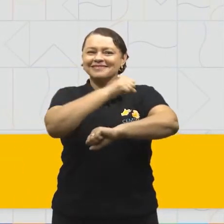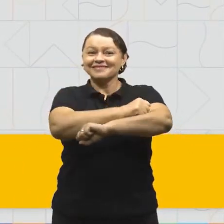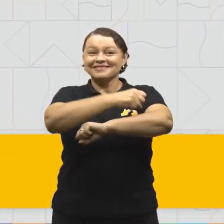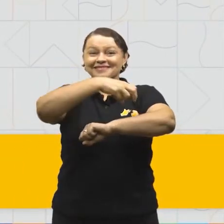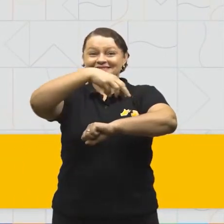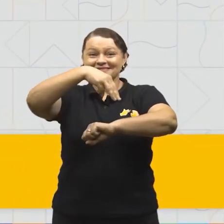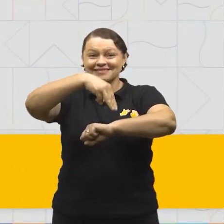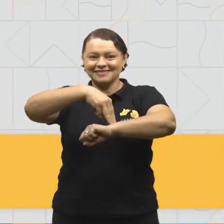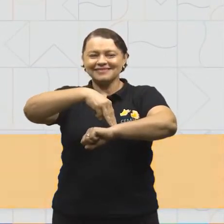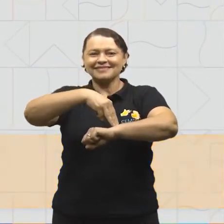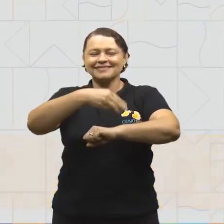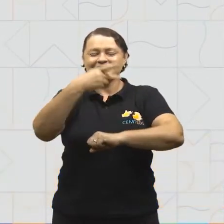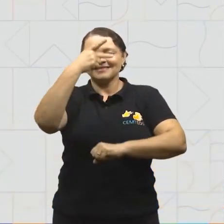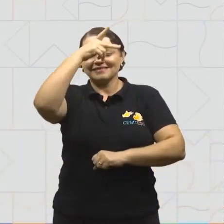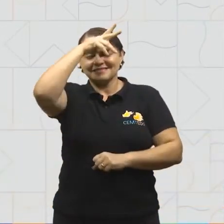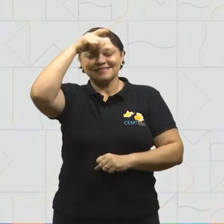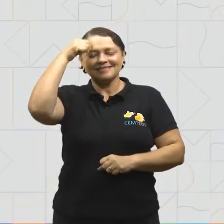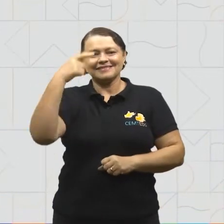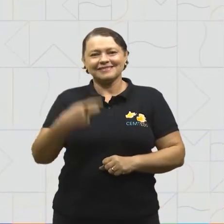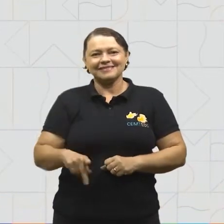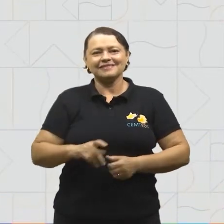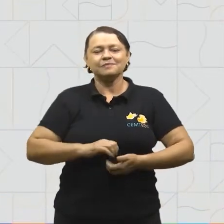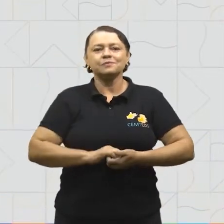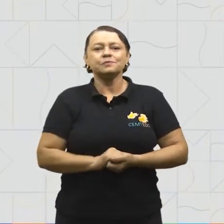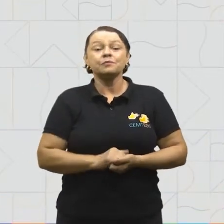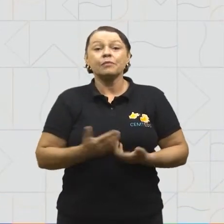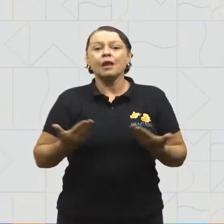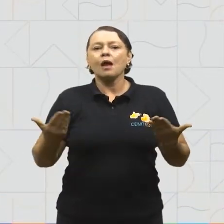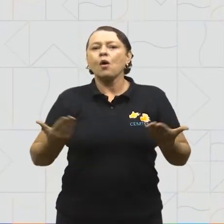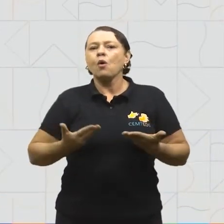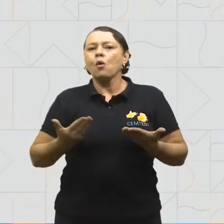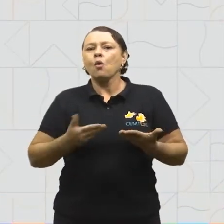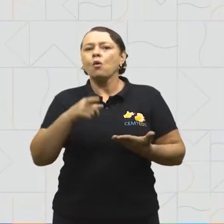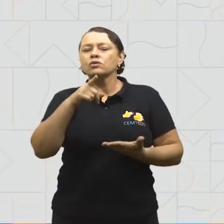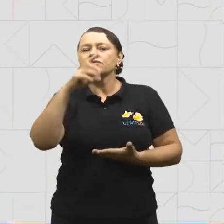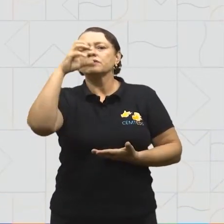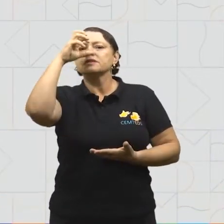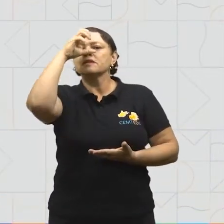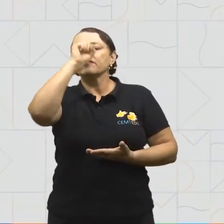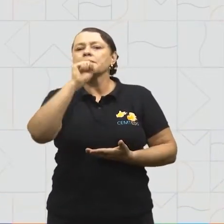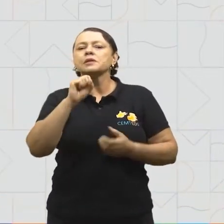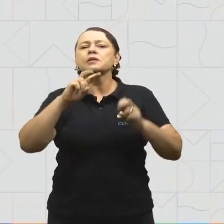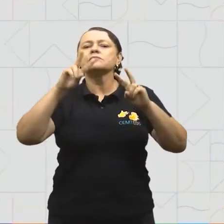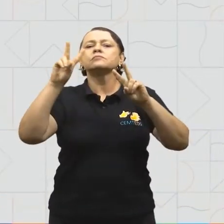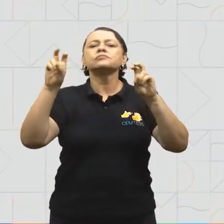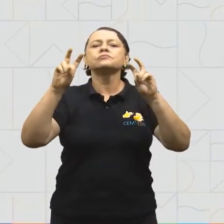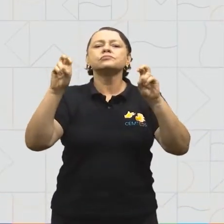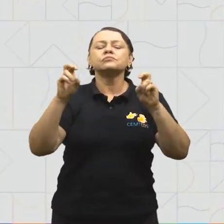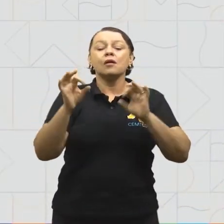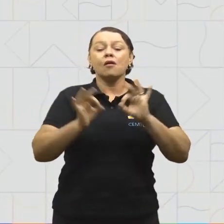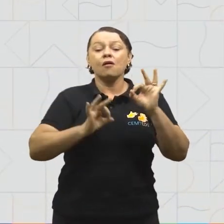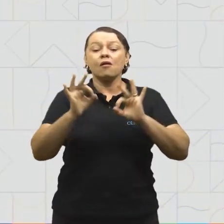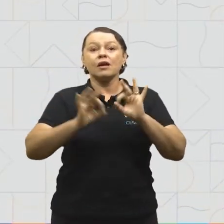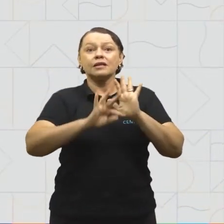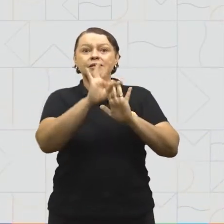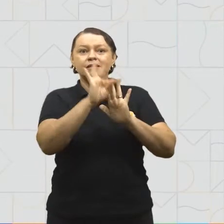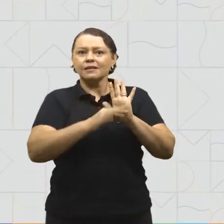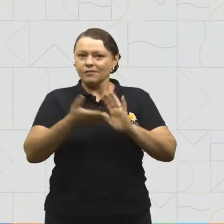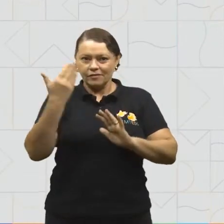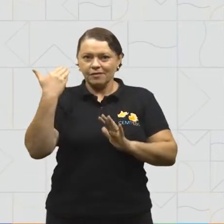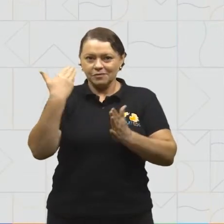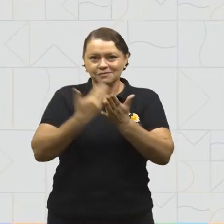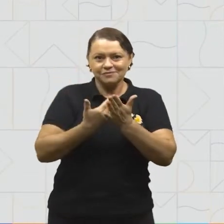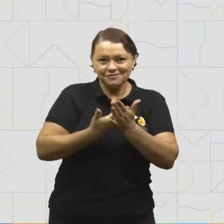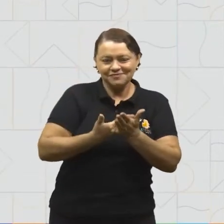Tecnologias Educacionais, da CEMED Manaus. Hoje, você aprenderá sobre organização de textos. Partiu para